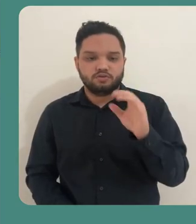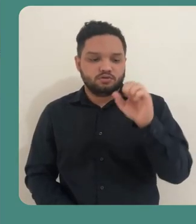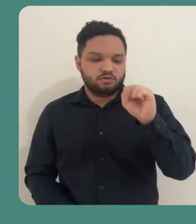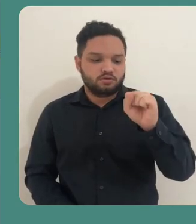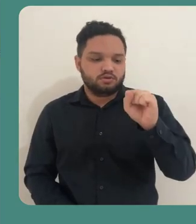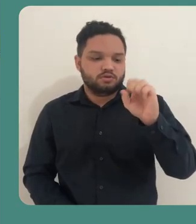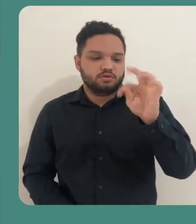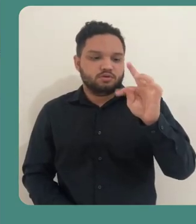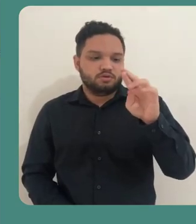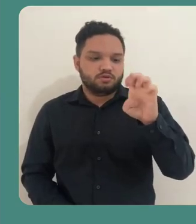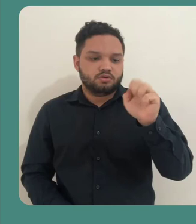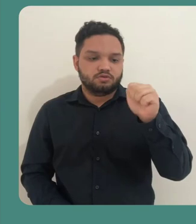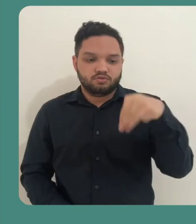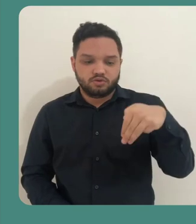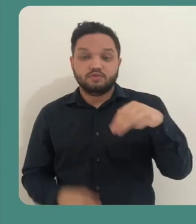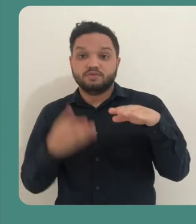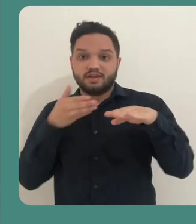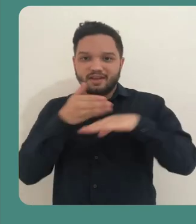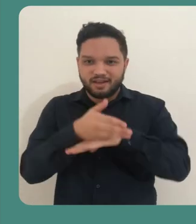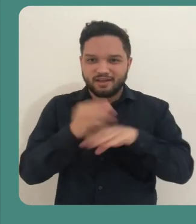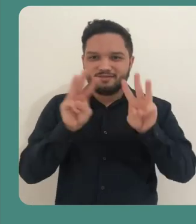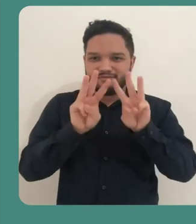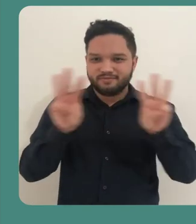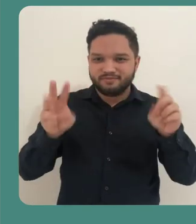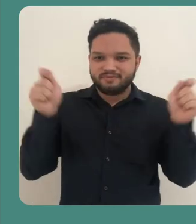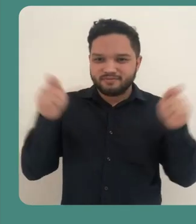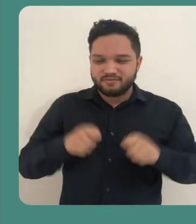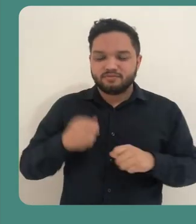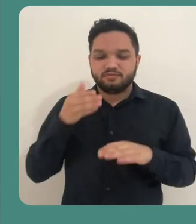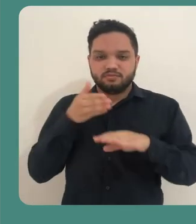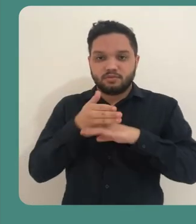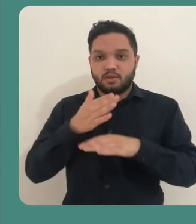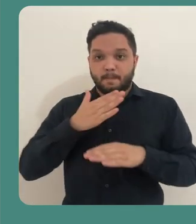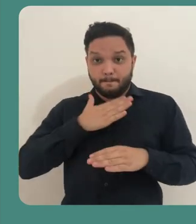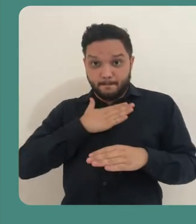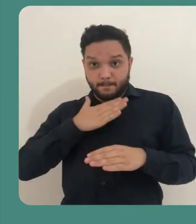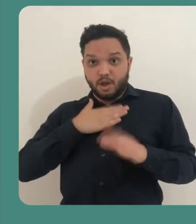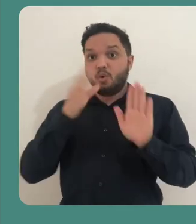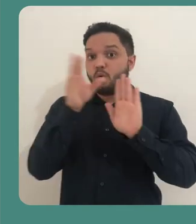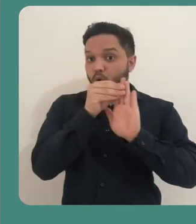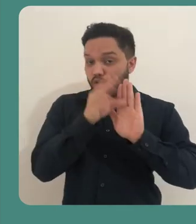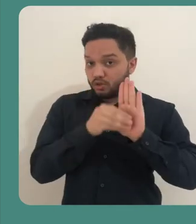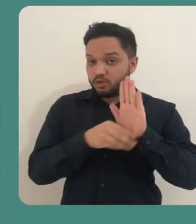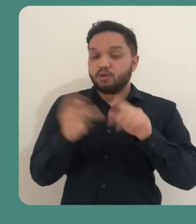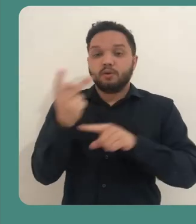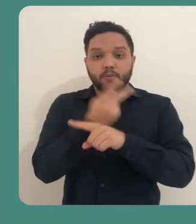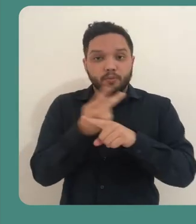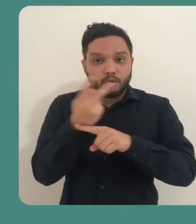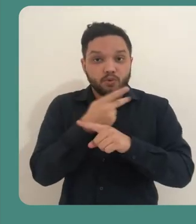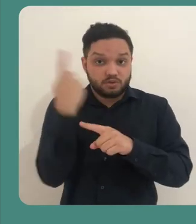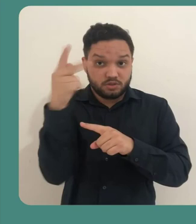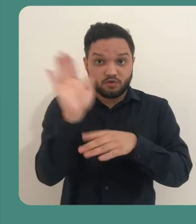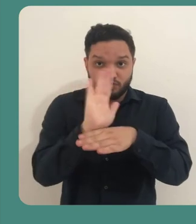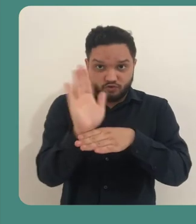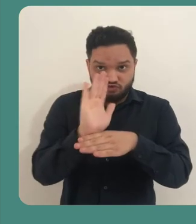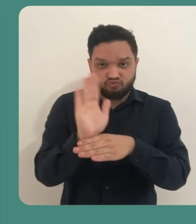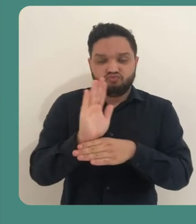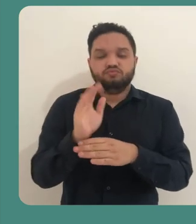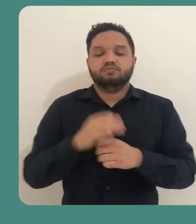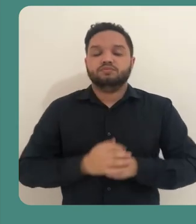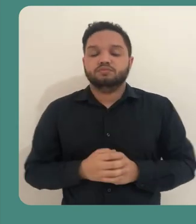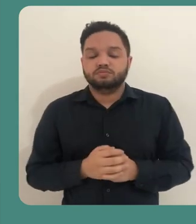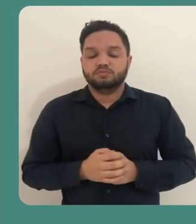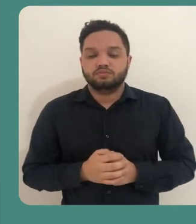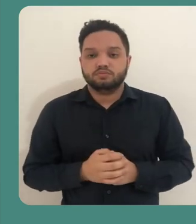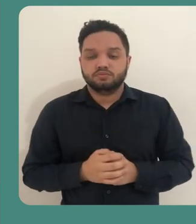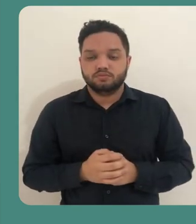Entrando na plataforma do Microsoft Stream, você pode vir em Meu Conteúdo e procurar os seus vídeos.